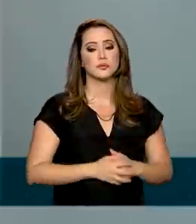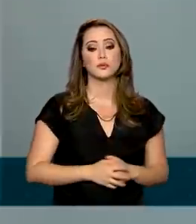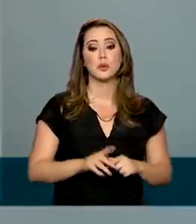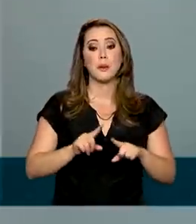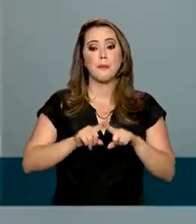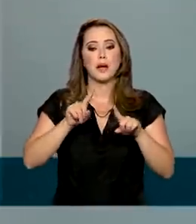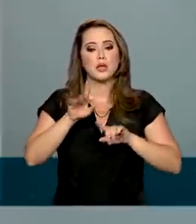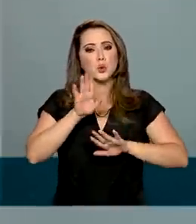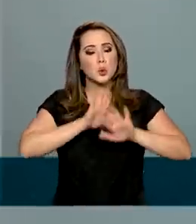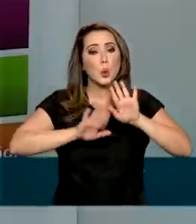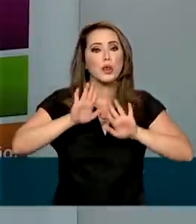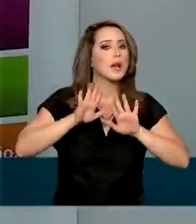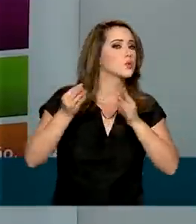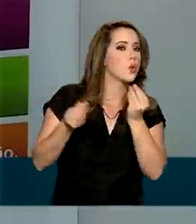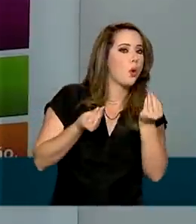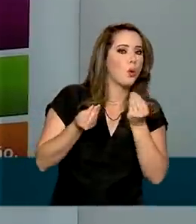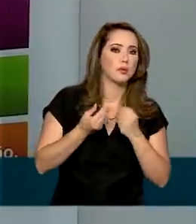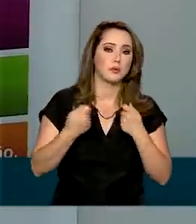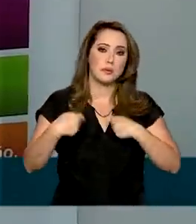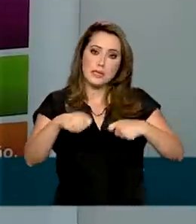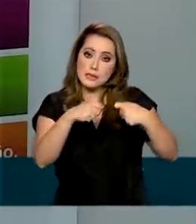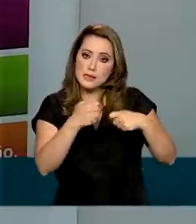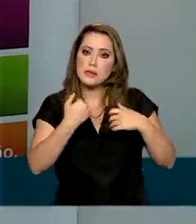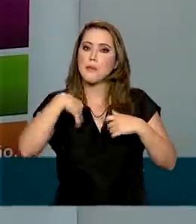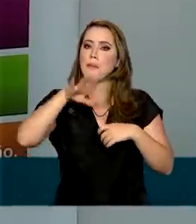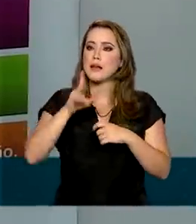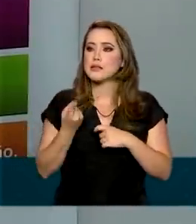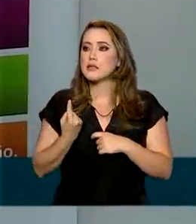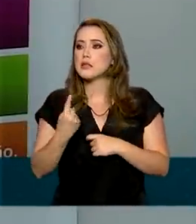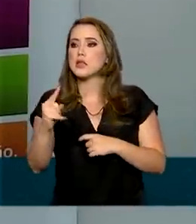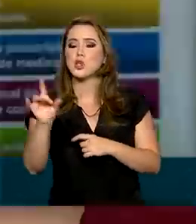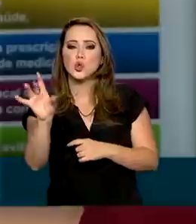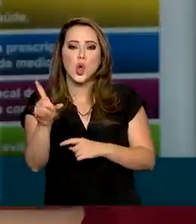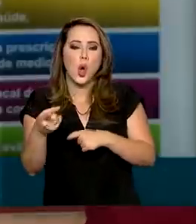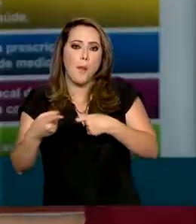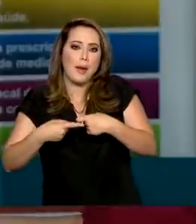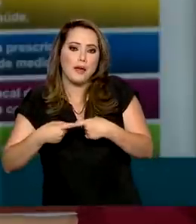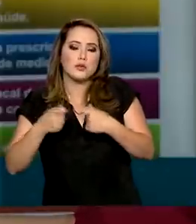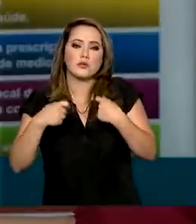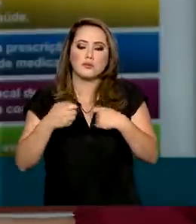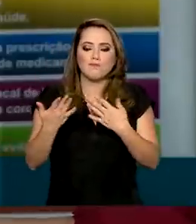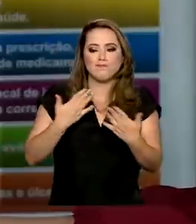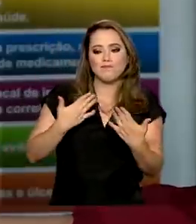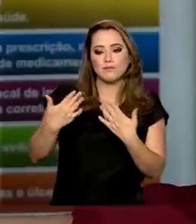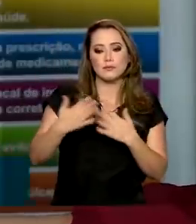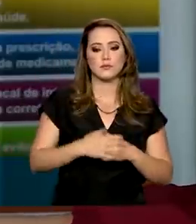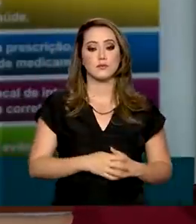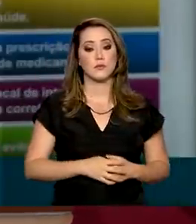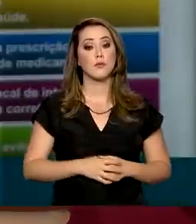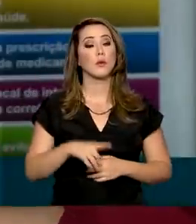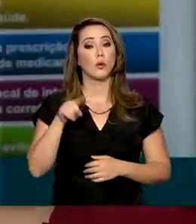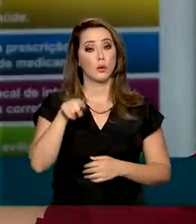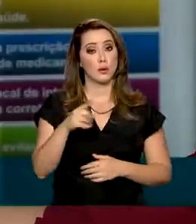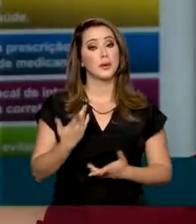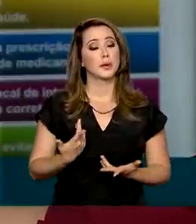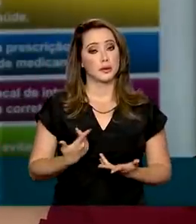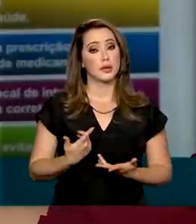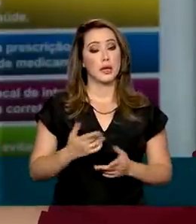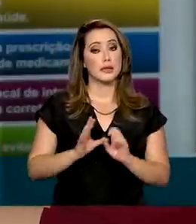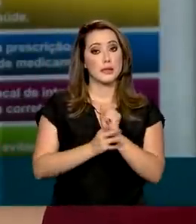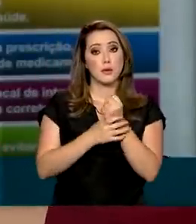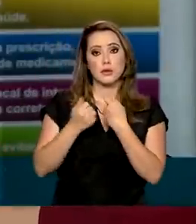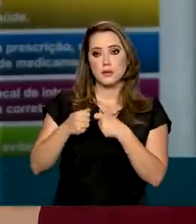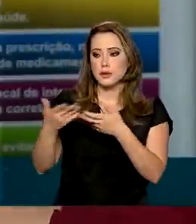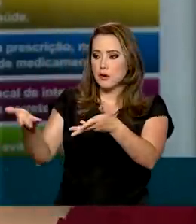Mas os cuidados precisam ir além do consultório médico. A segurança do paciente deve ser vista desde a recepção,